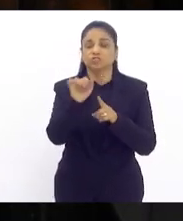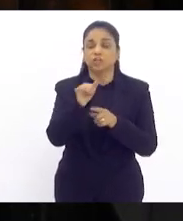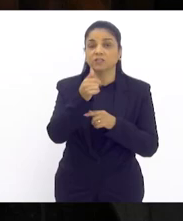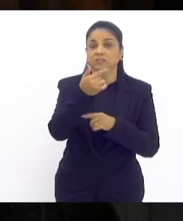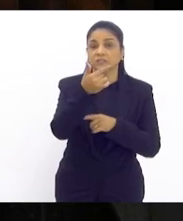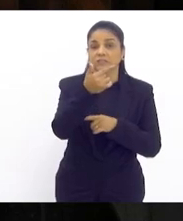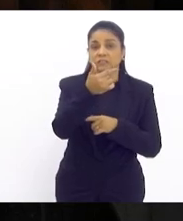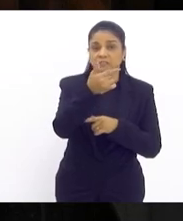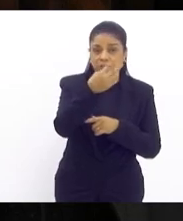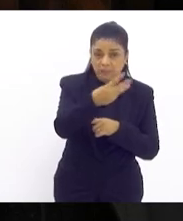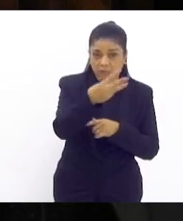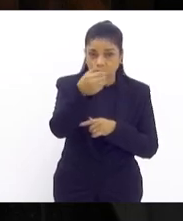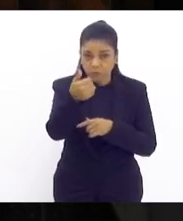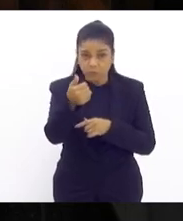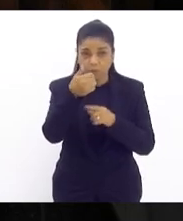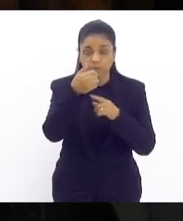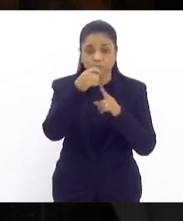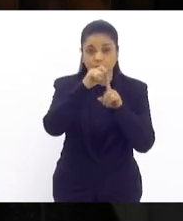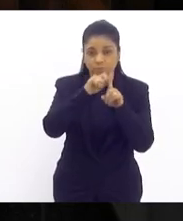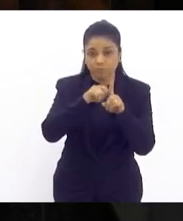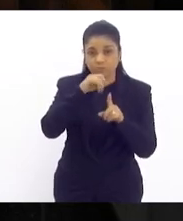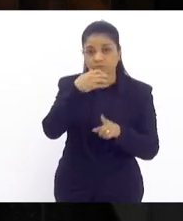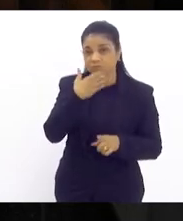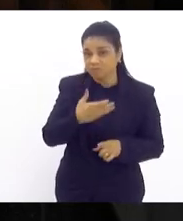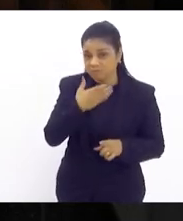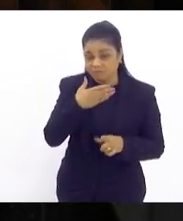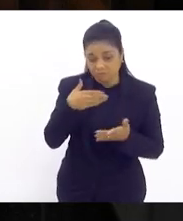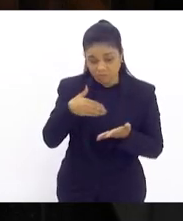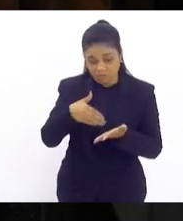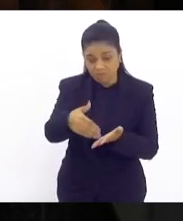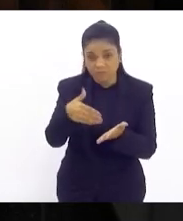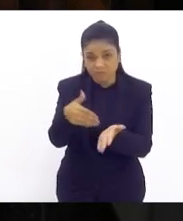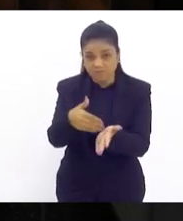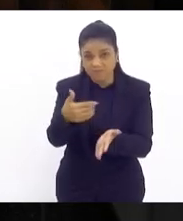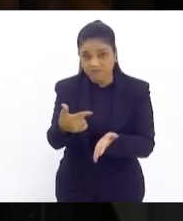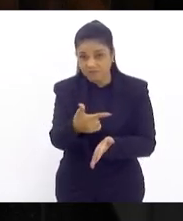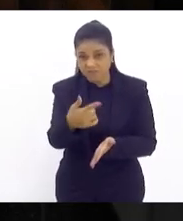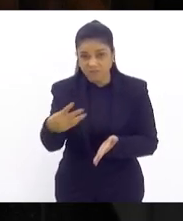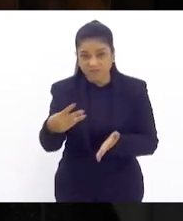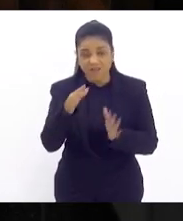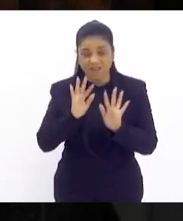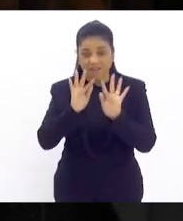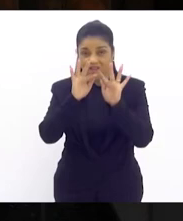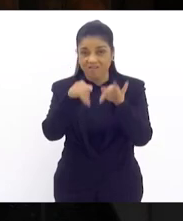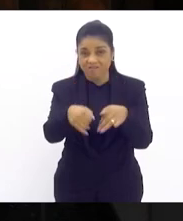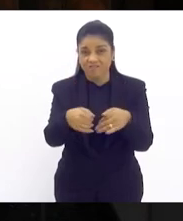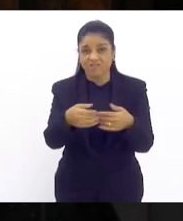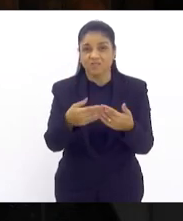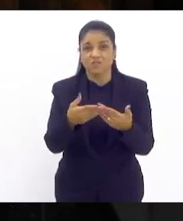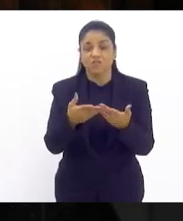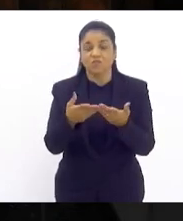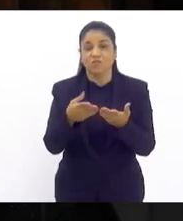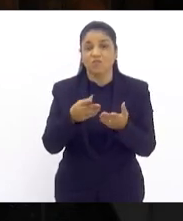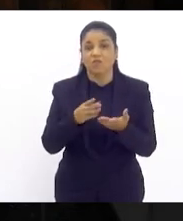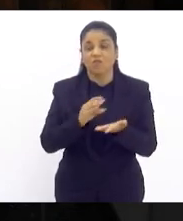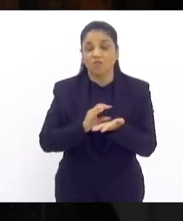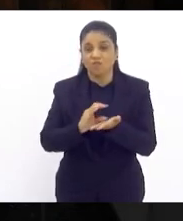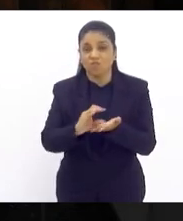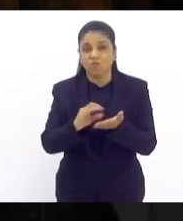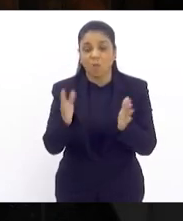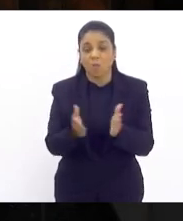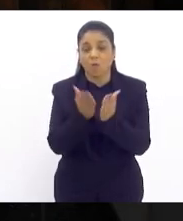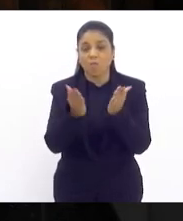ano acaba a vigência do fundo estadual de combate à pobreza e diante da